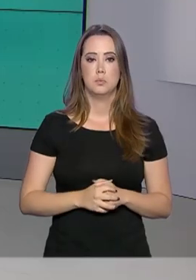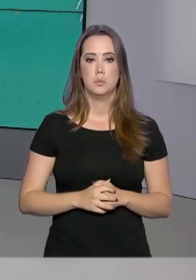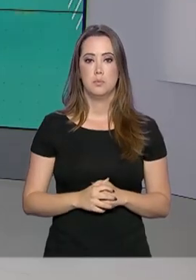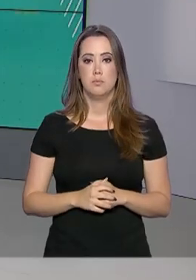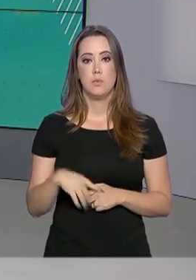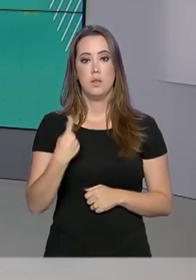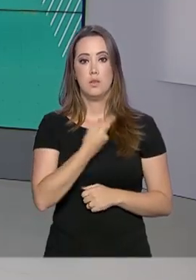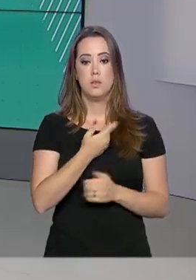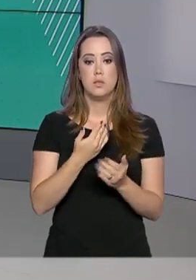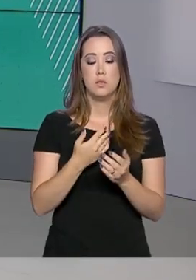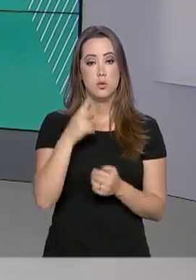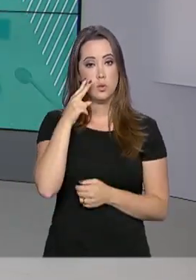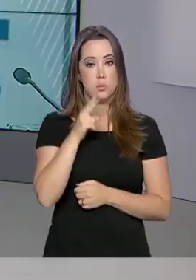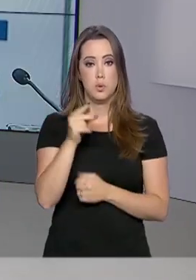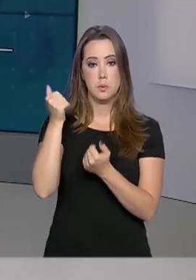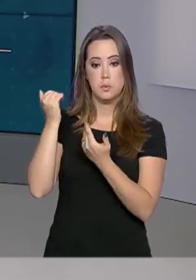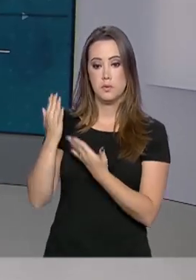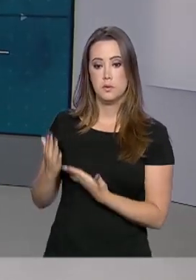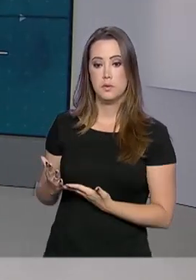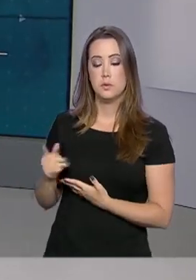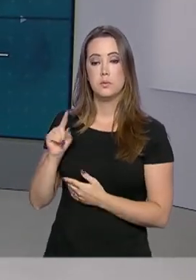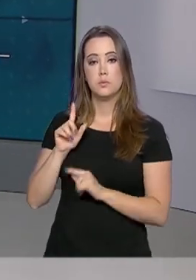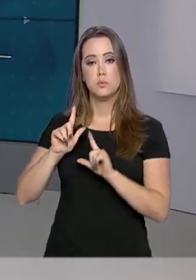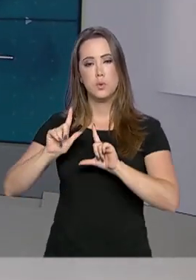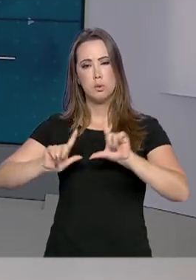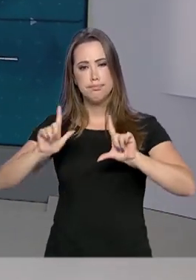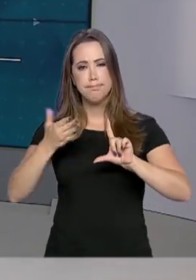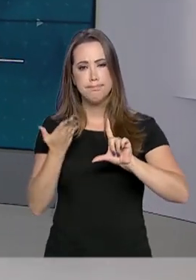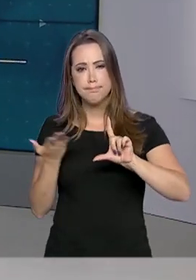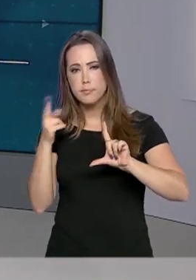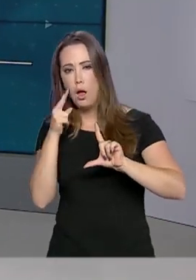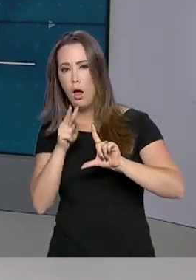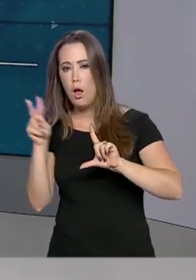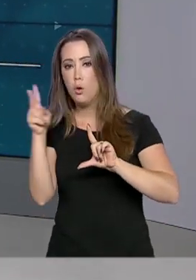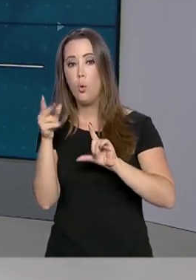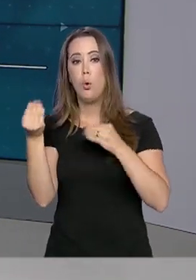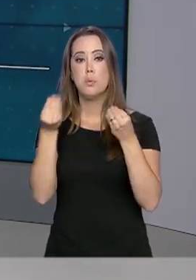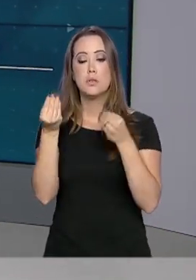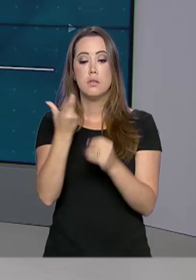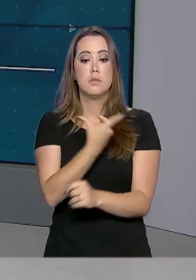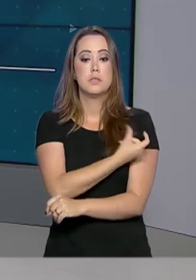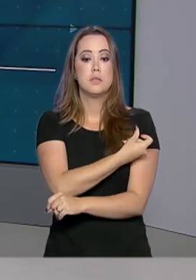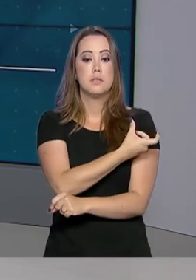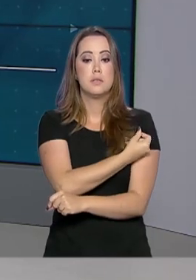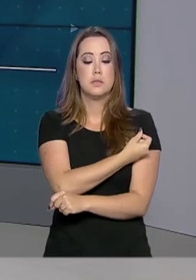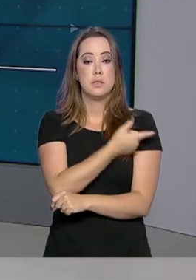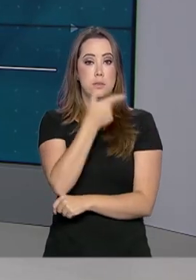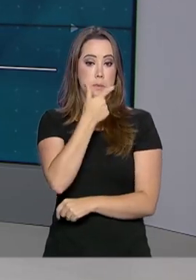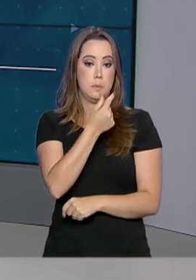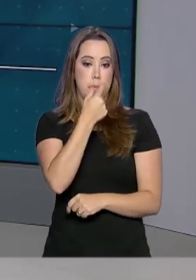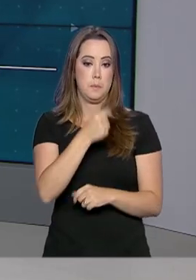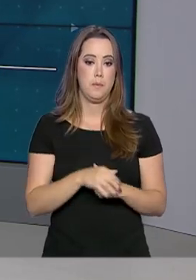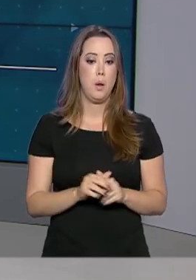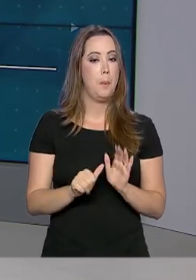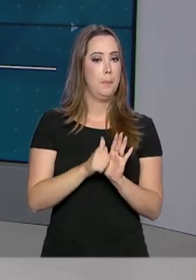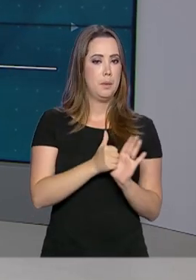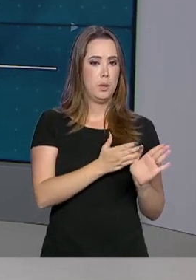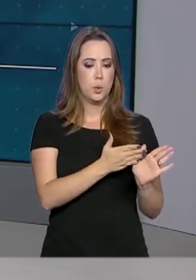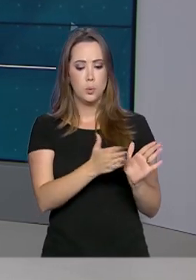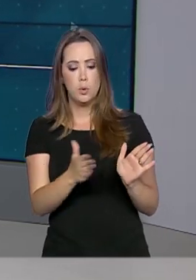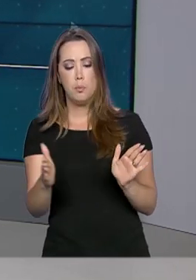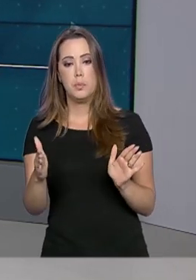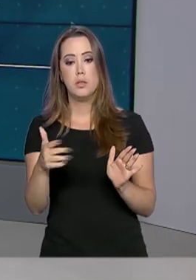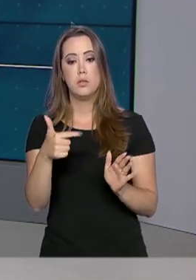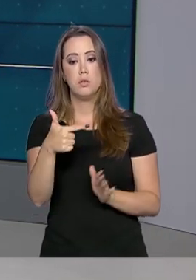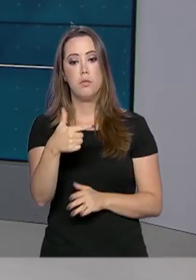E a gente mostra agora para você aqui na tela as demais fases da campanha de vacinação contra a gripe. Primeira fase, dia 23.